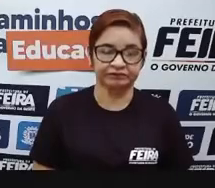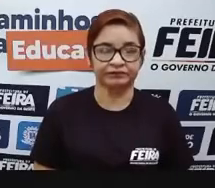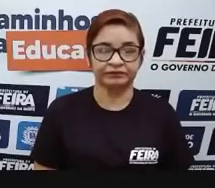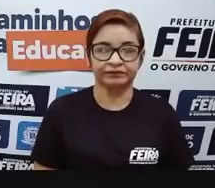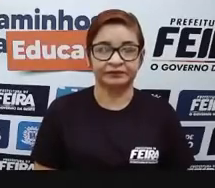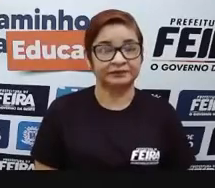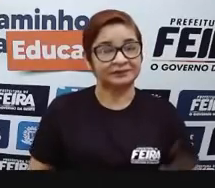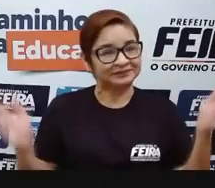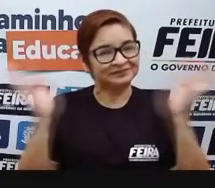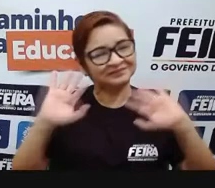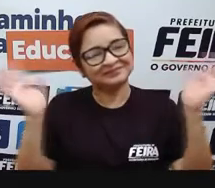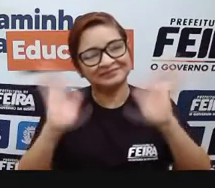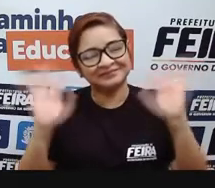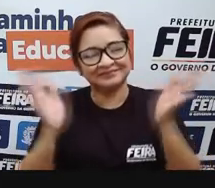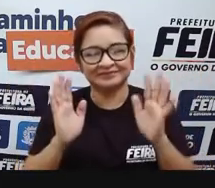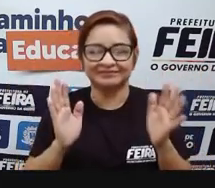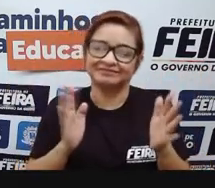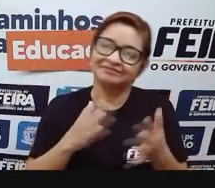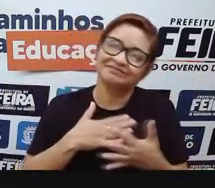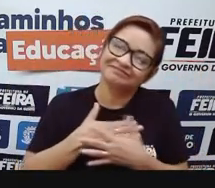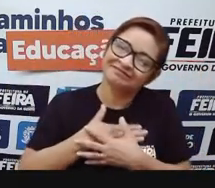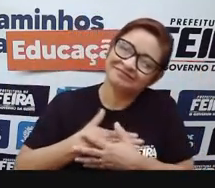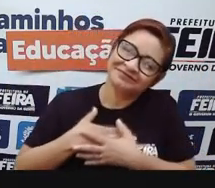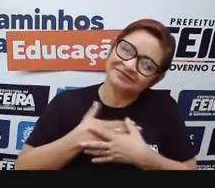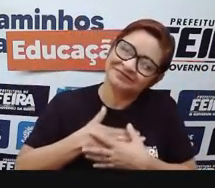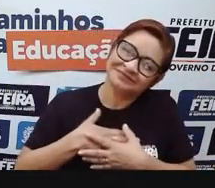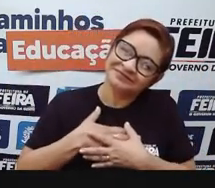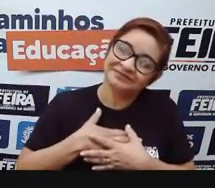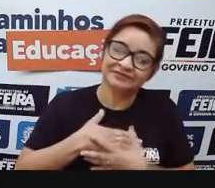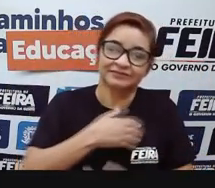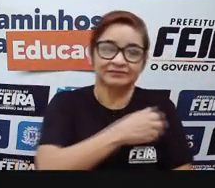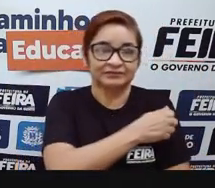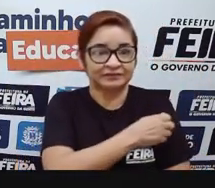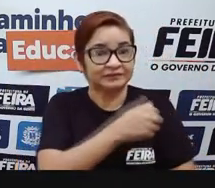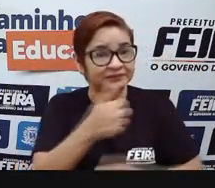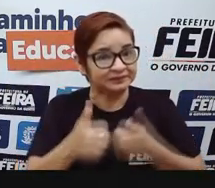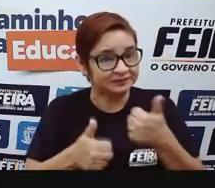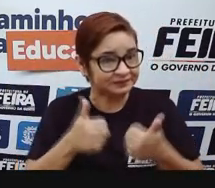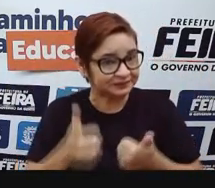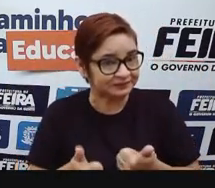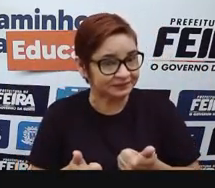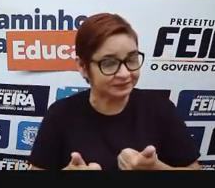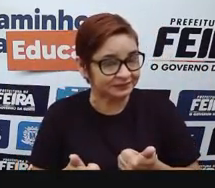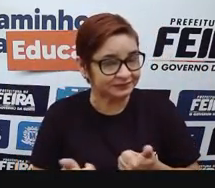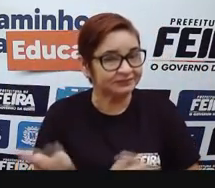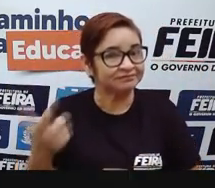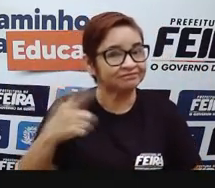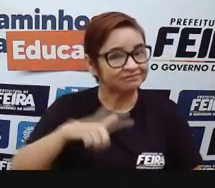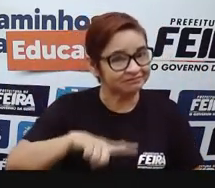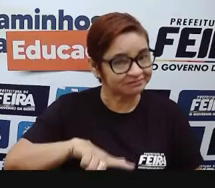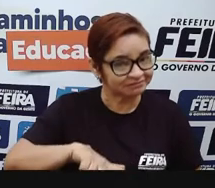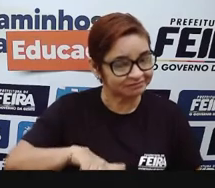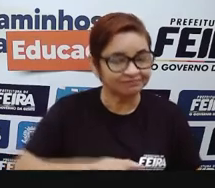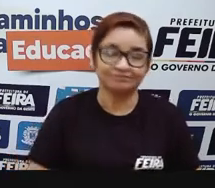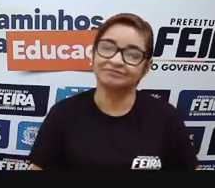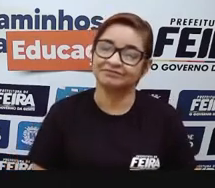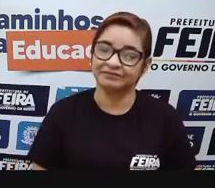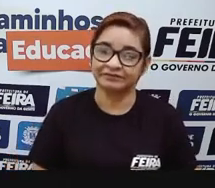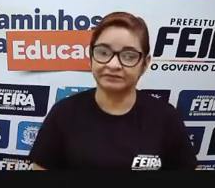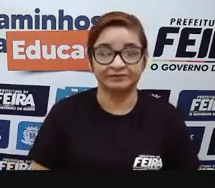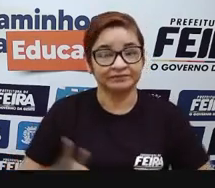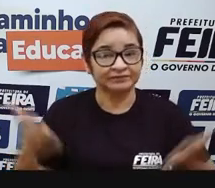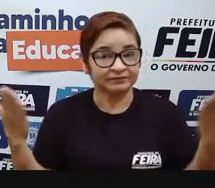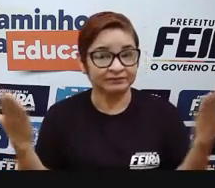Olá, queridos alunos! Prontos para mais uma aula? Hoje nós